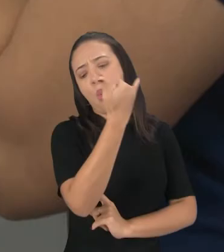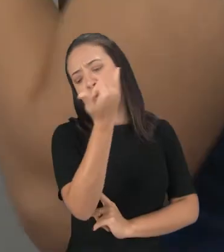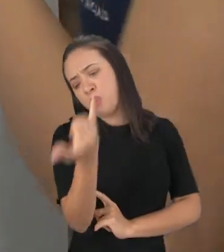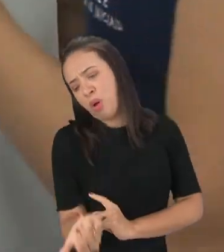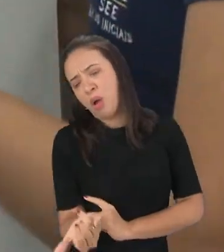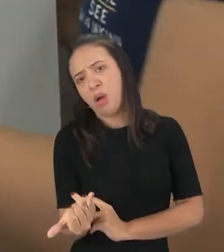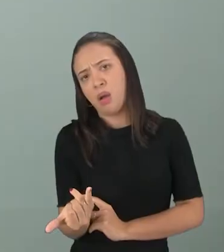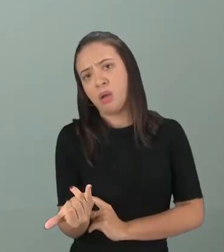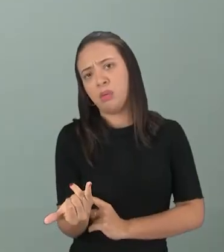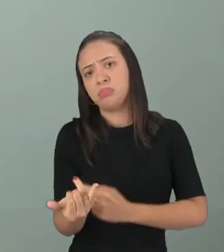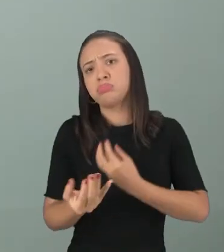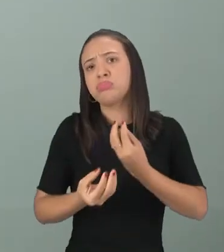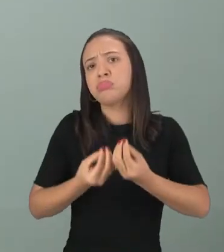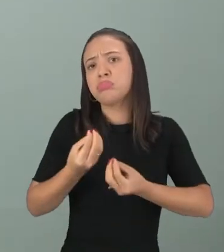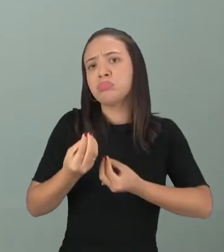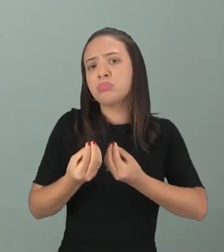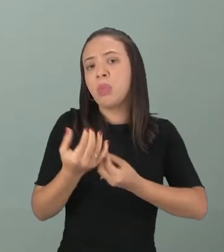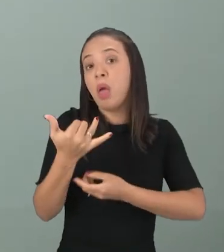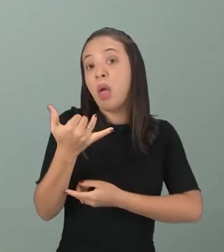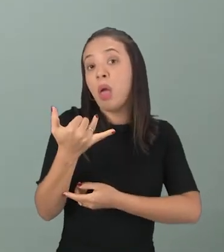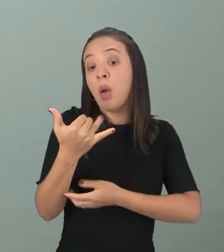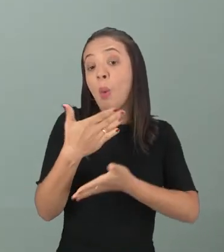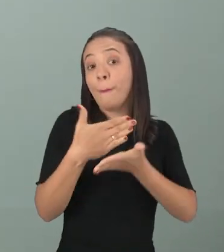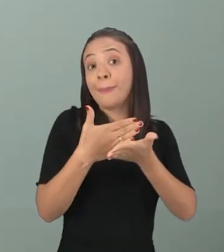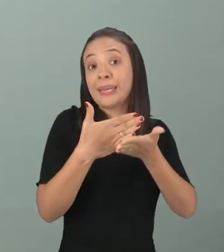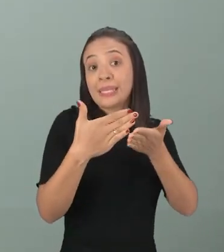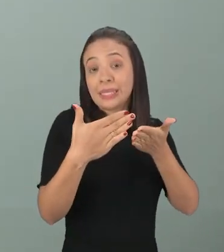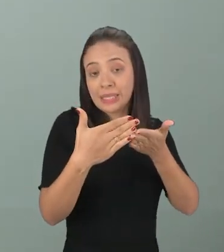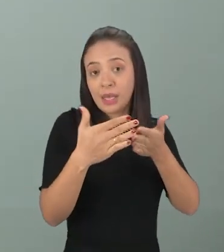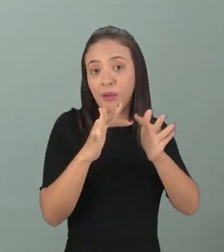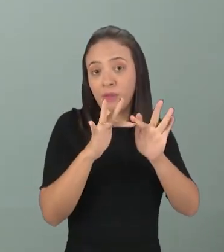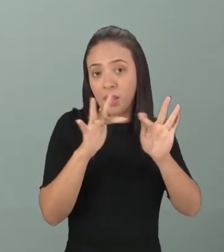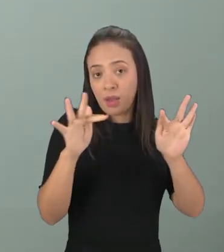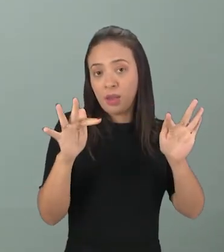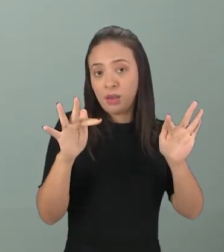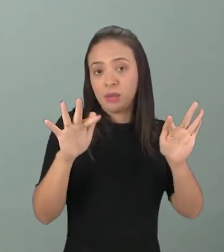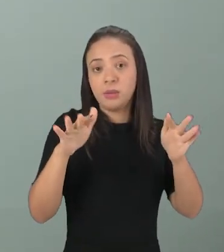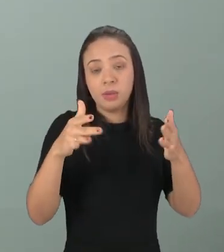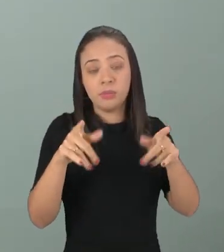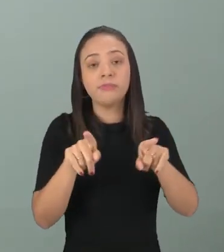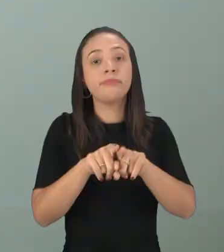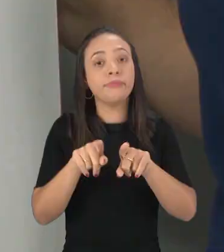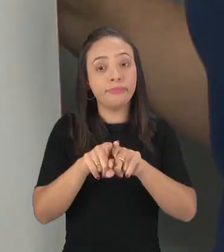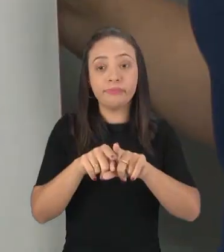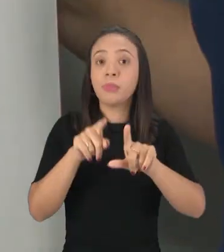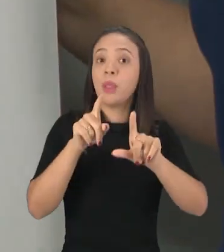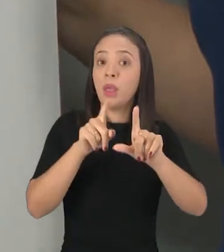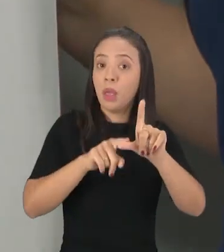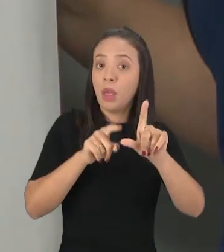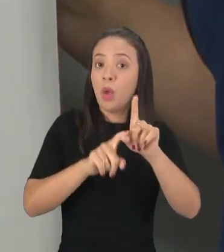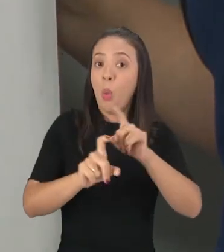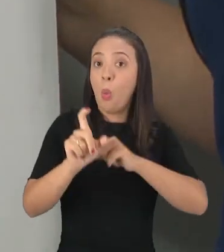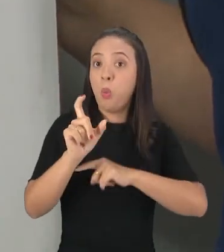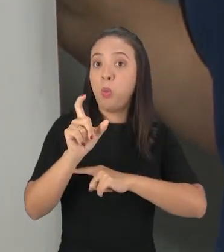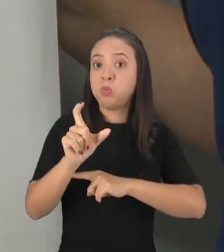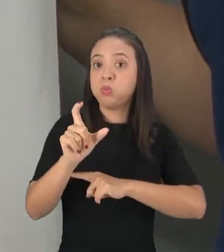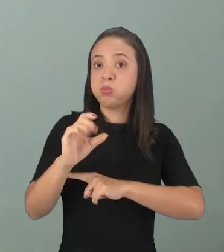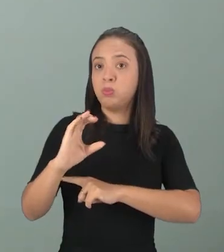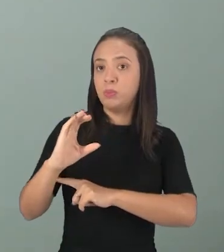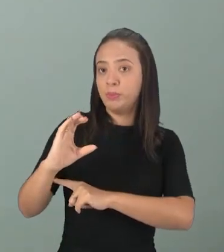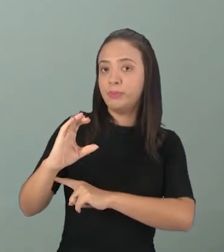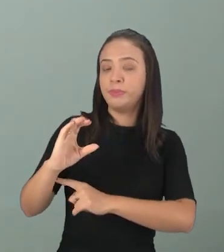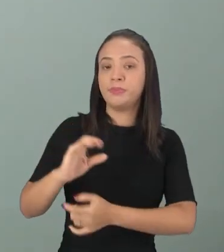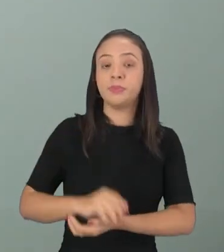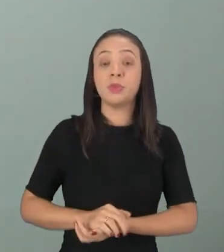Como a canetinha, ó, ela está iniciando uma frase, eu iniciei com letra maiúscula, tá? É